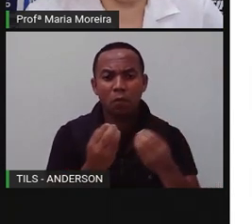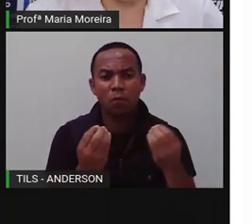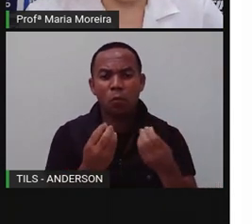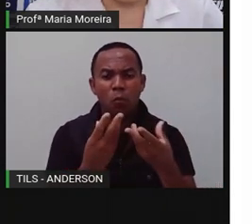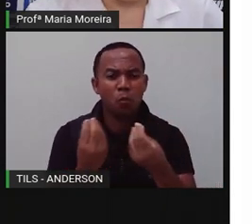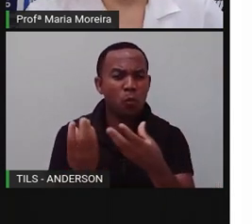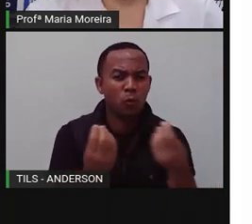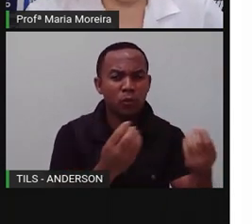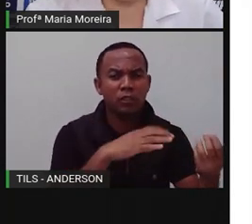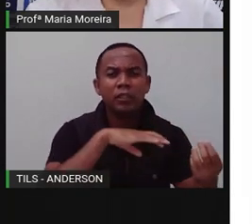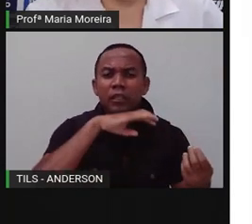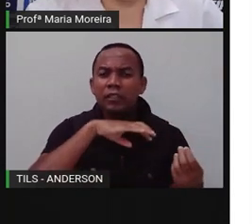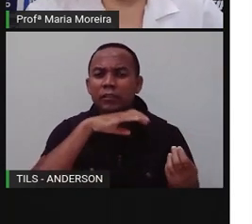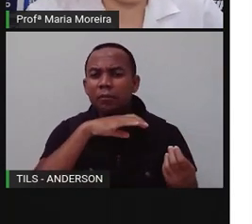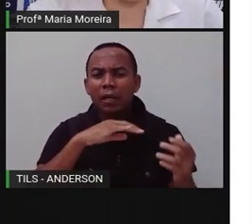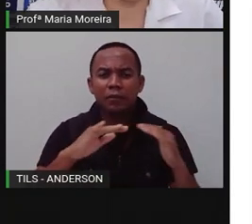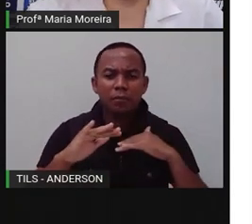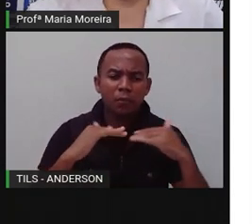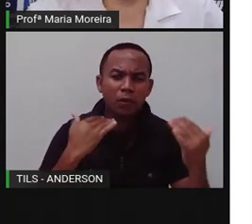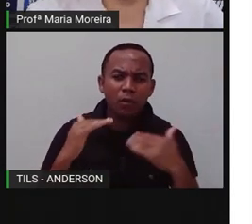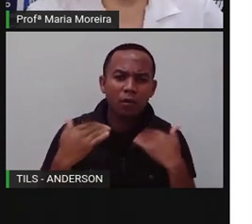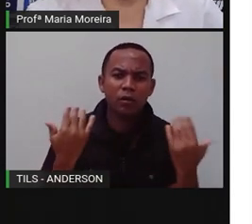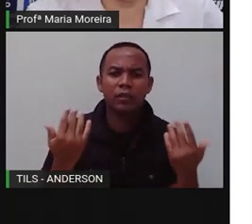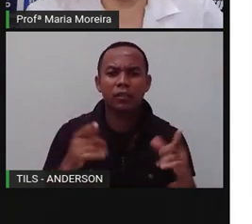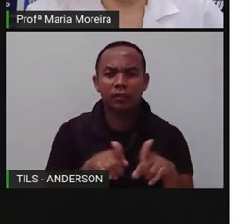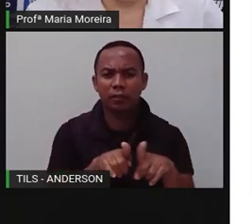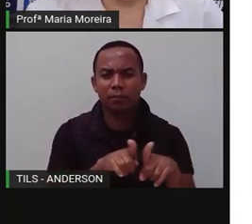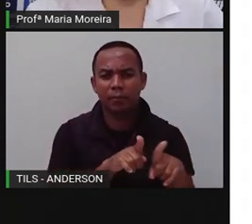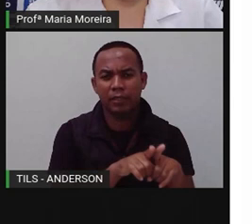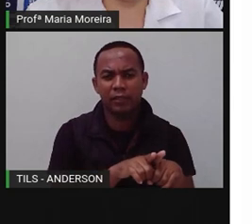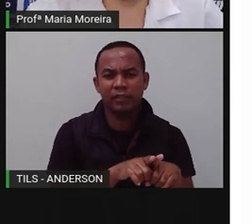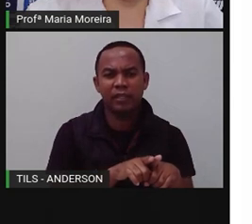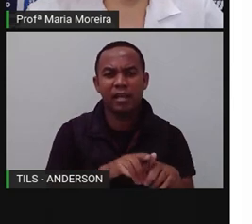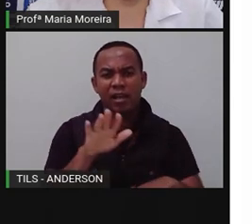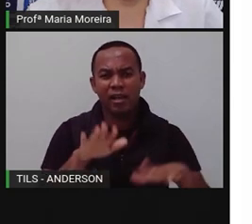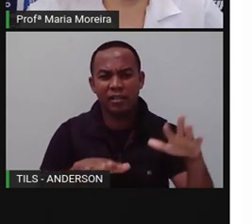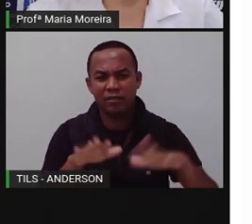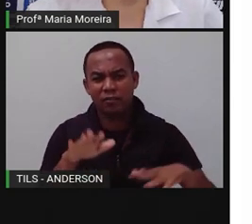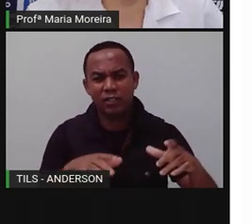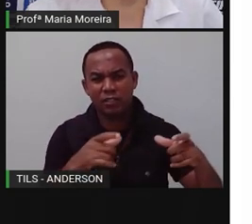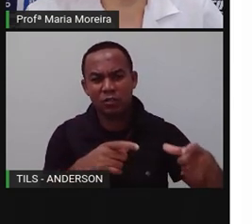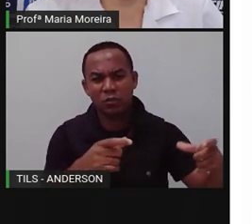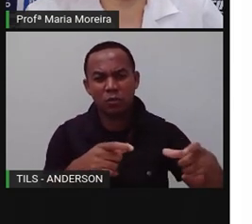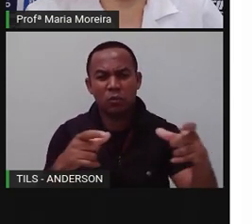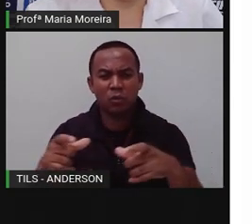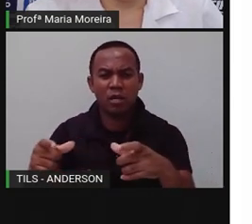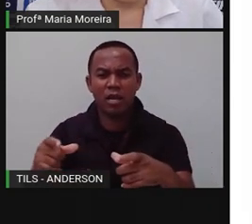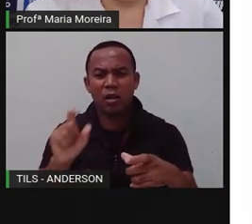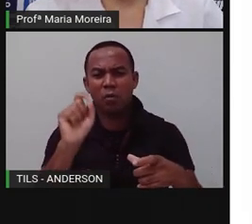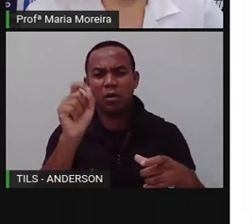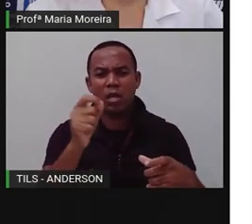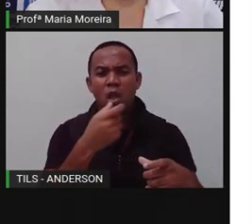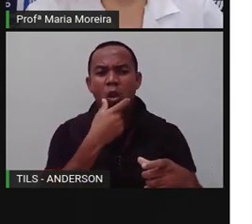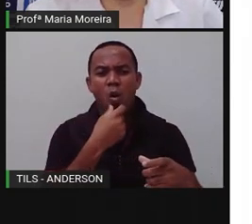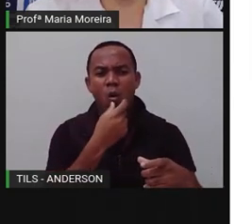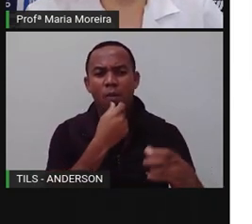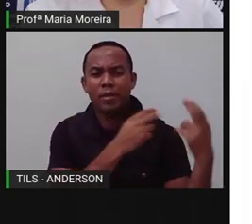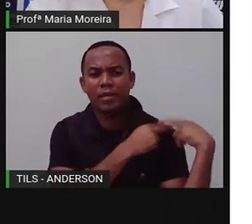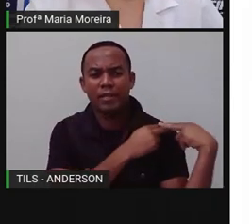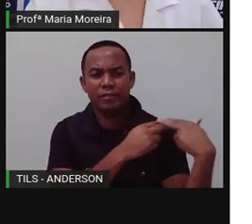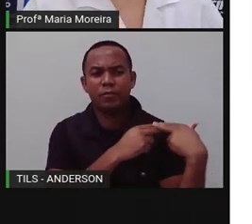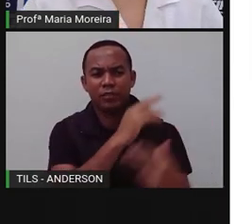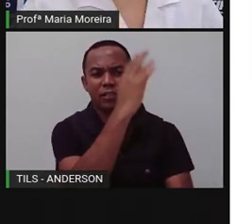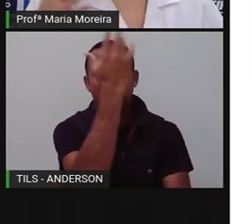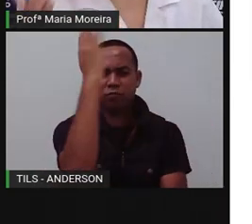extinção. Normalmente, essa destruição ocorre em decorrência da ação do homem, que destrói o que é